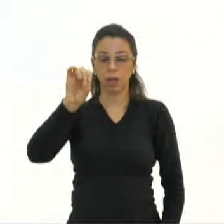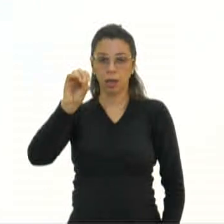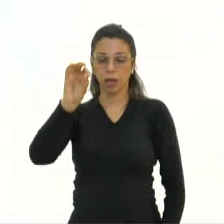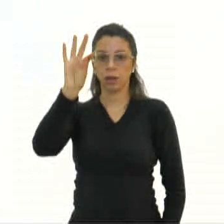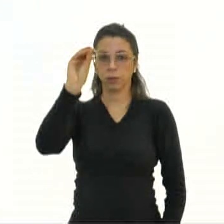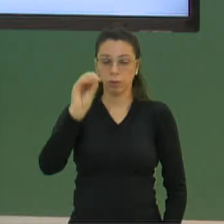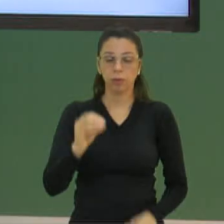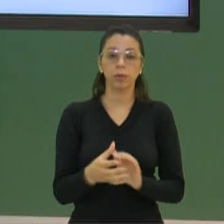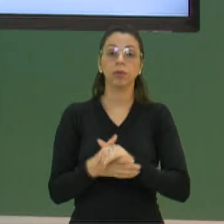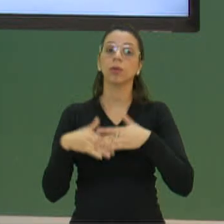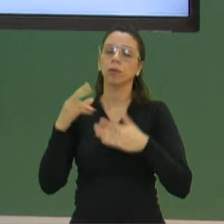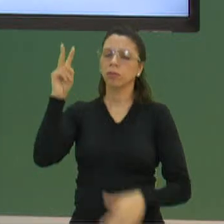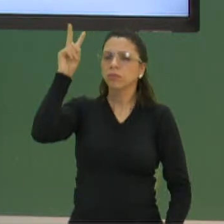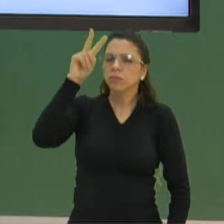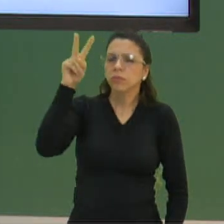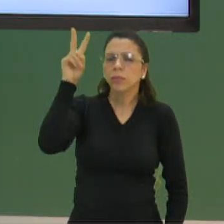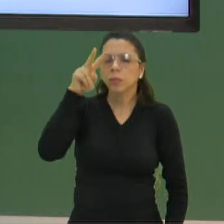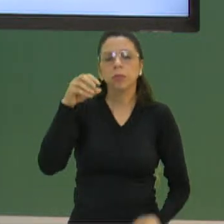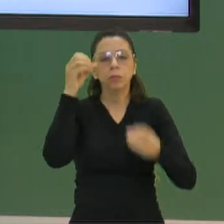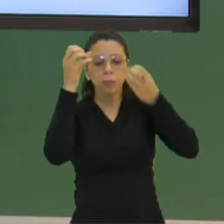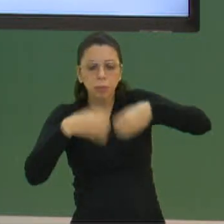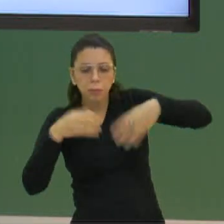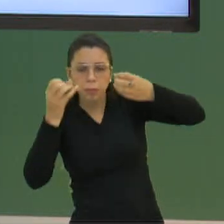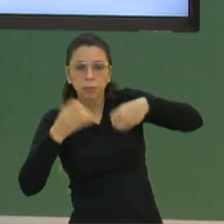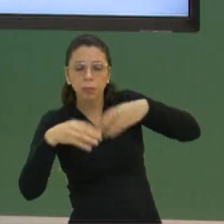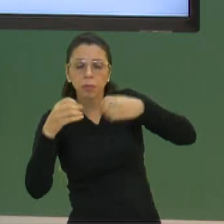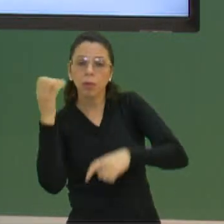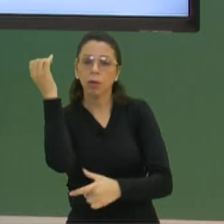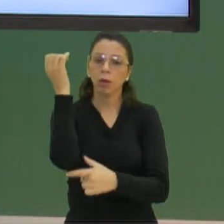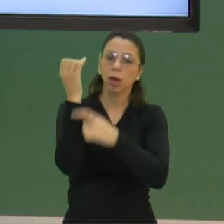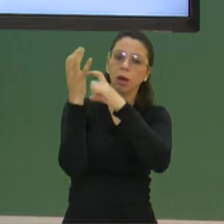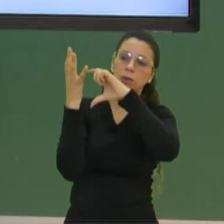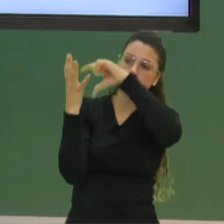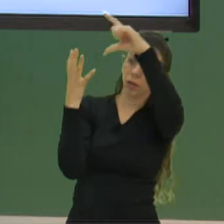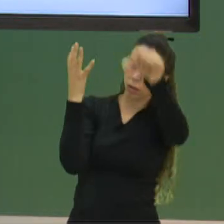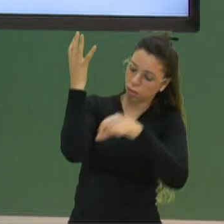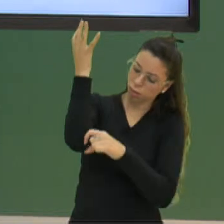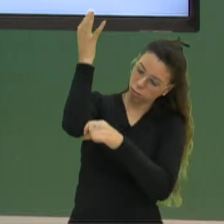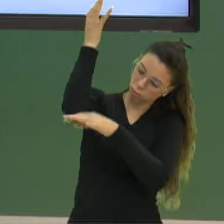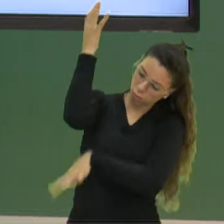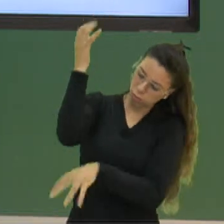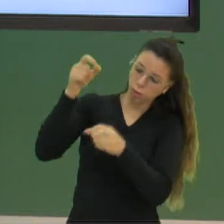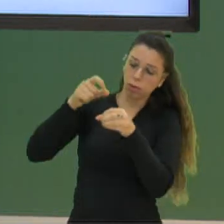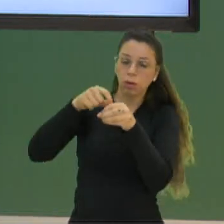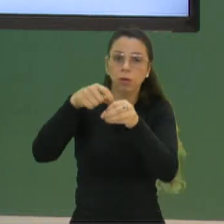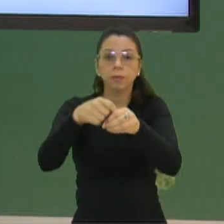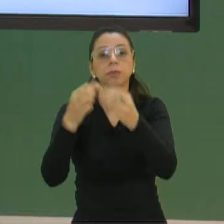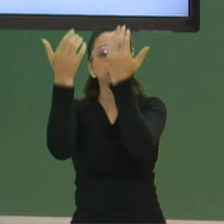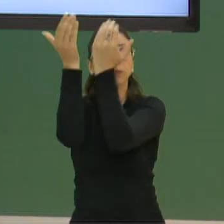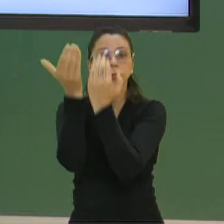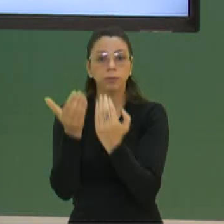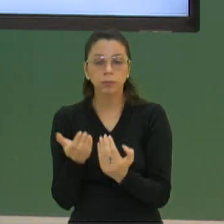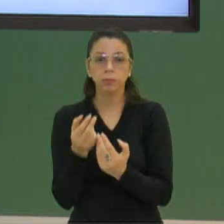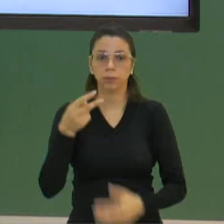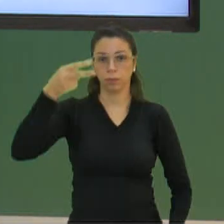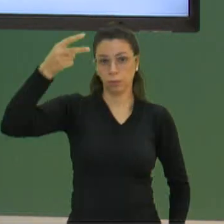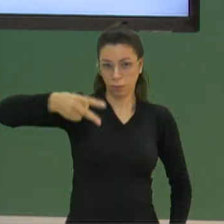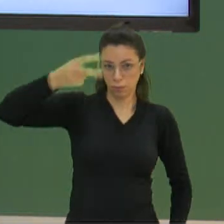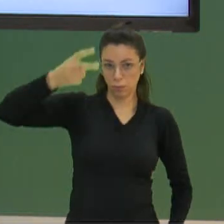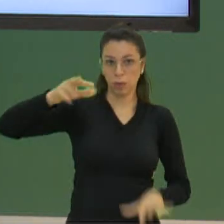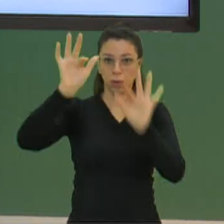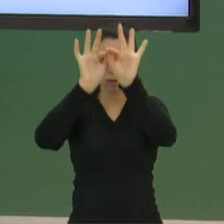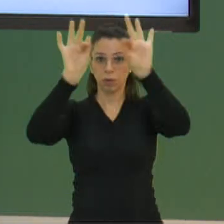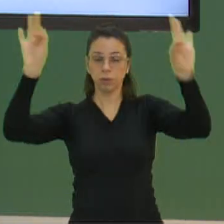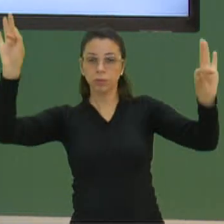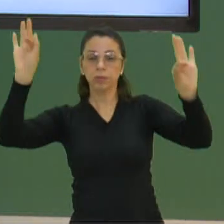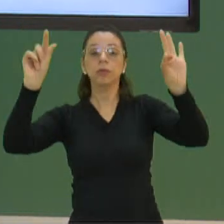tudo que eu contei para vocês sobre caule, raiz, folha, semente, você vai analisar as duas frases